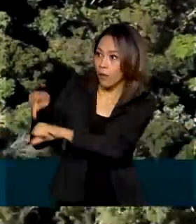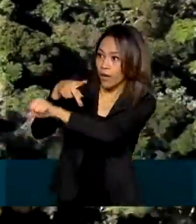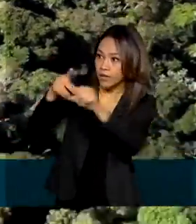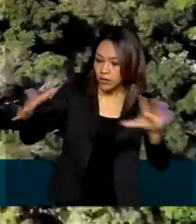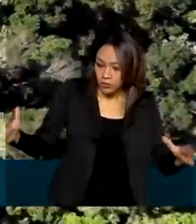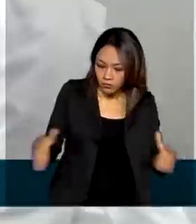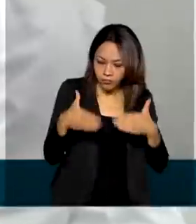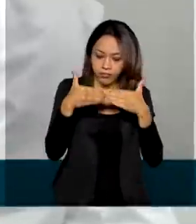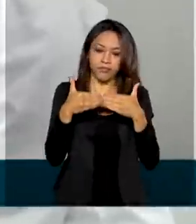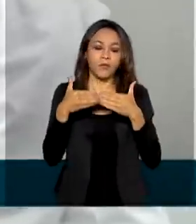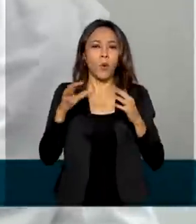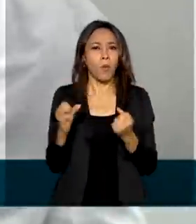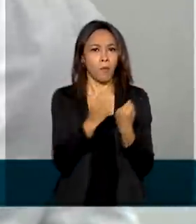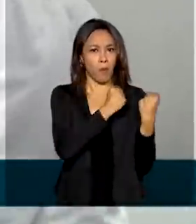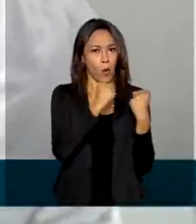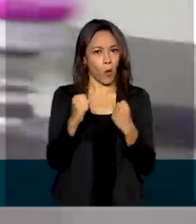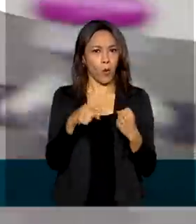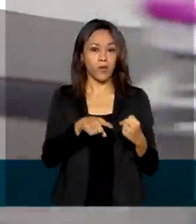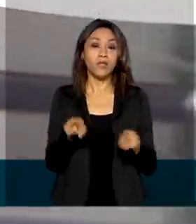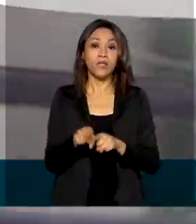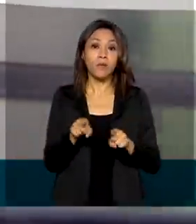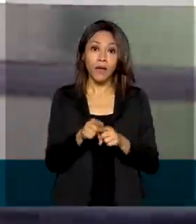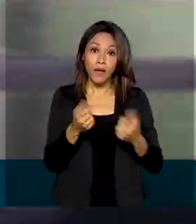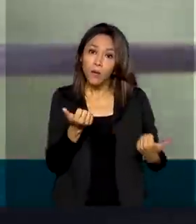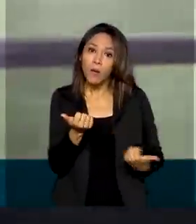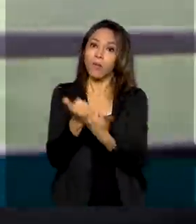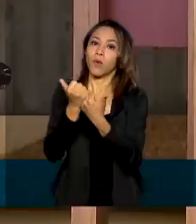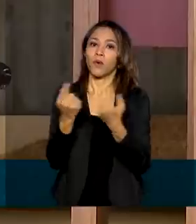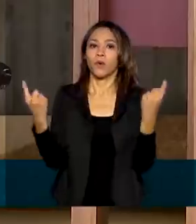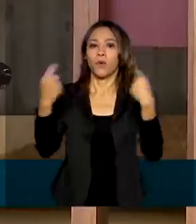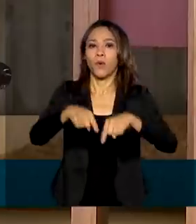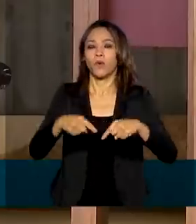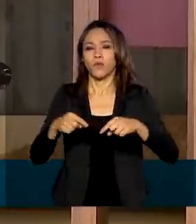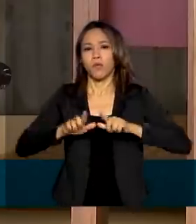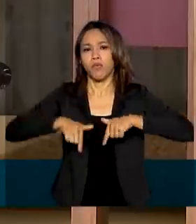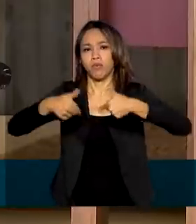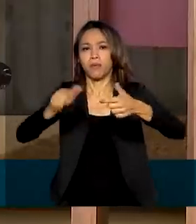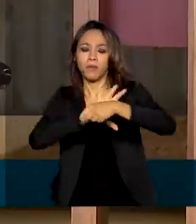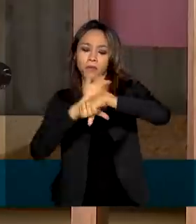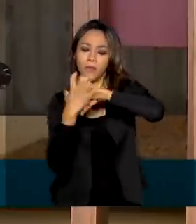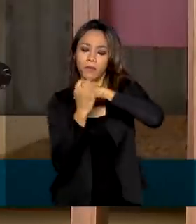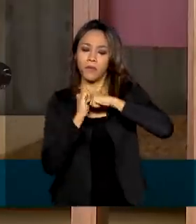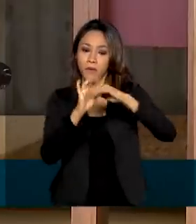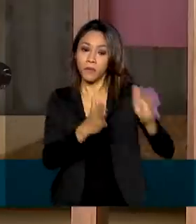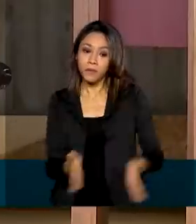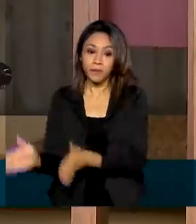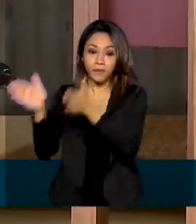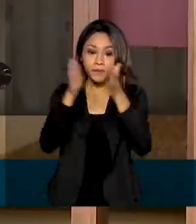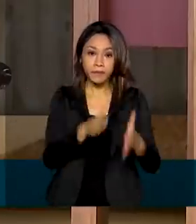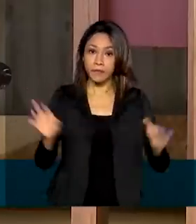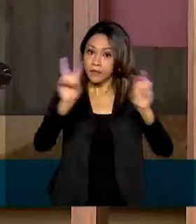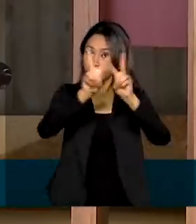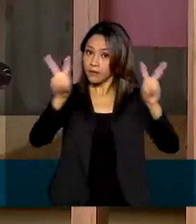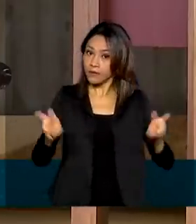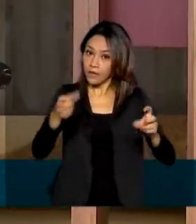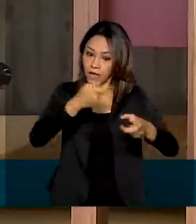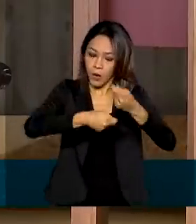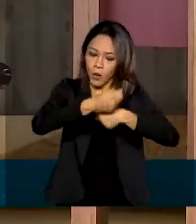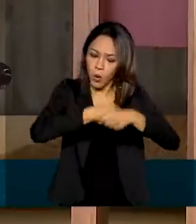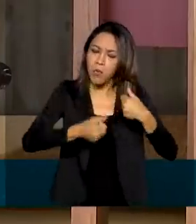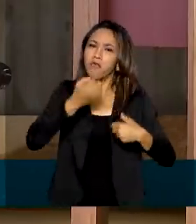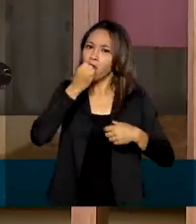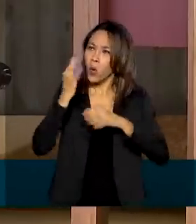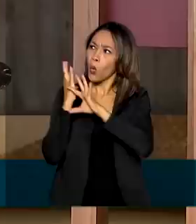potência ambiental e o auxílio no combate ao novo coronavírus. Na área econômica, Ernesto Araújo destacou o saldo